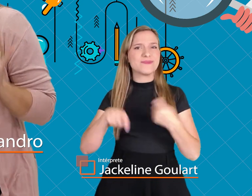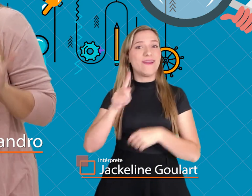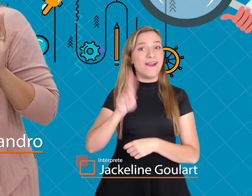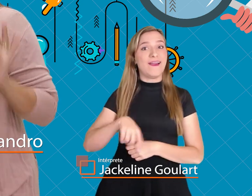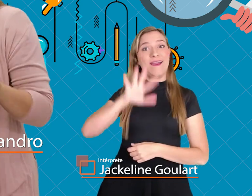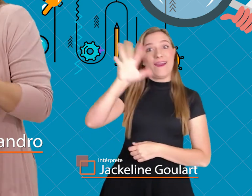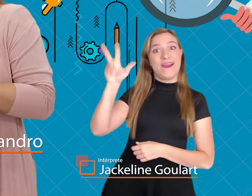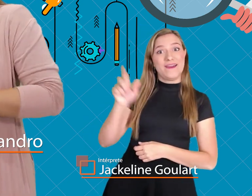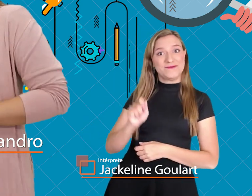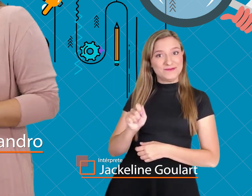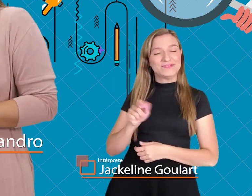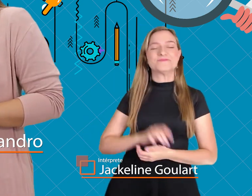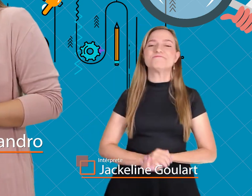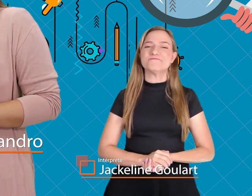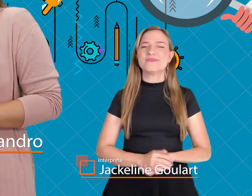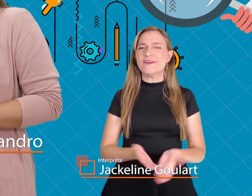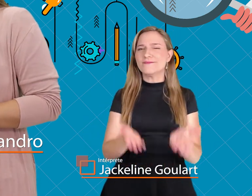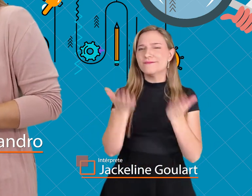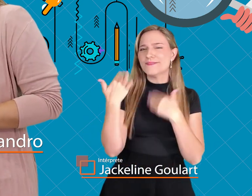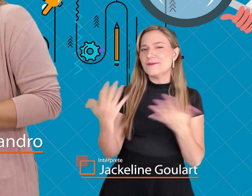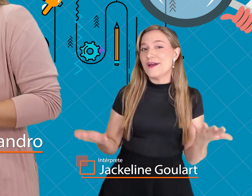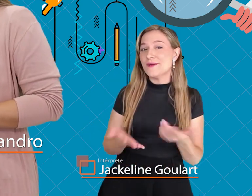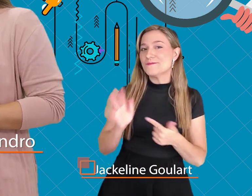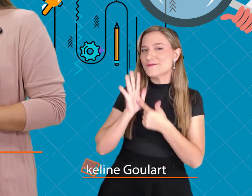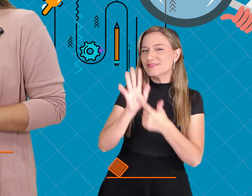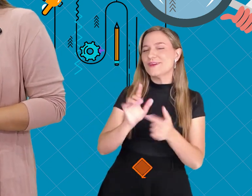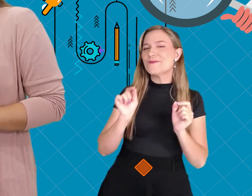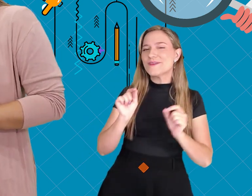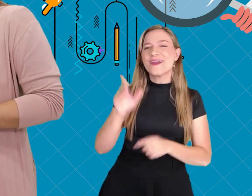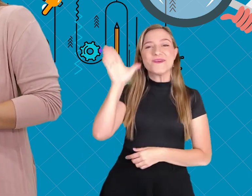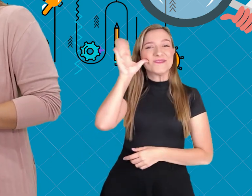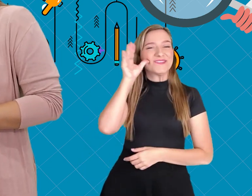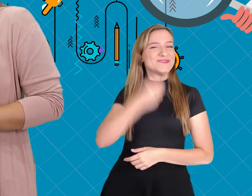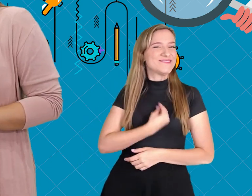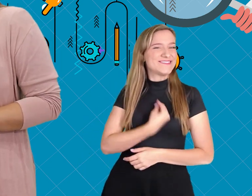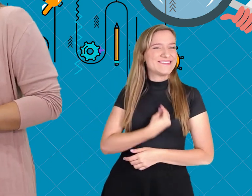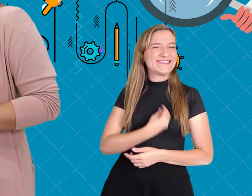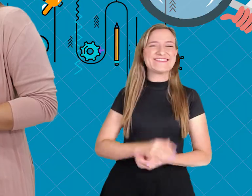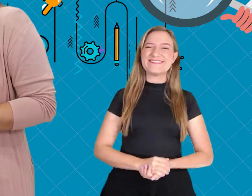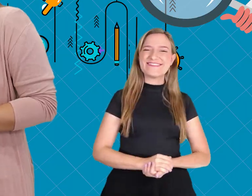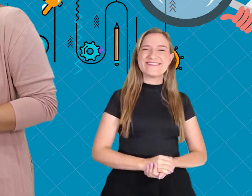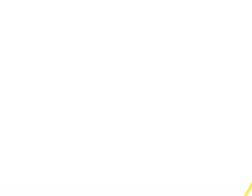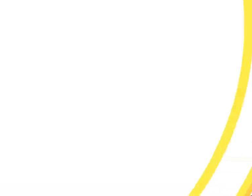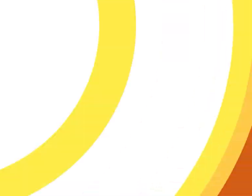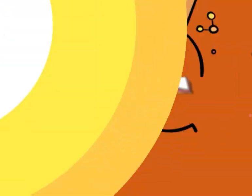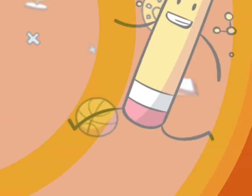africano. Então vamos juntos com o nosso quadro A Curiosidade Tá On!